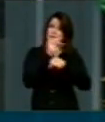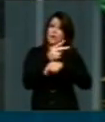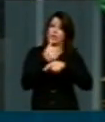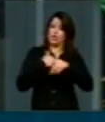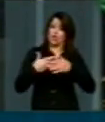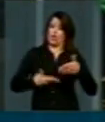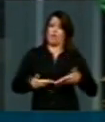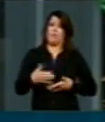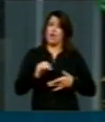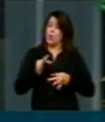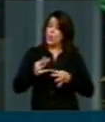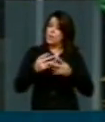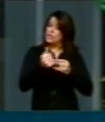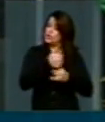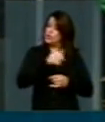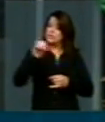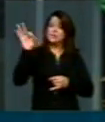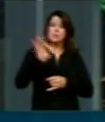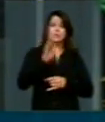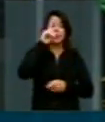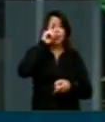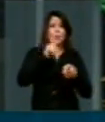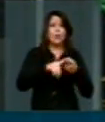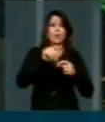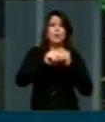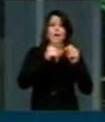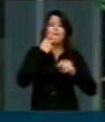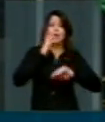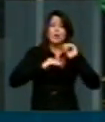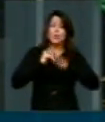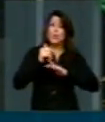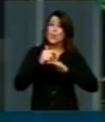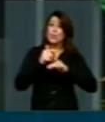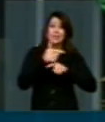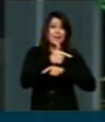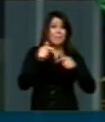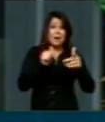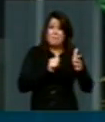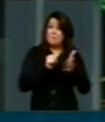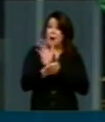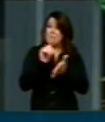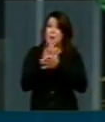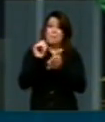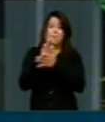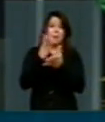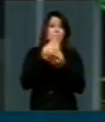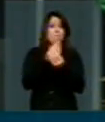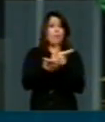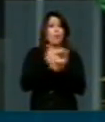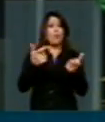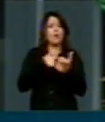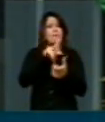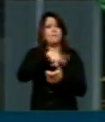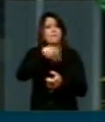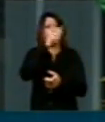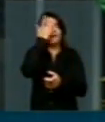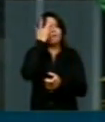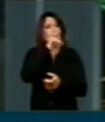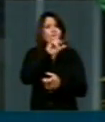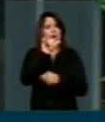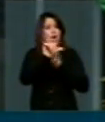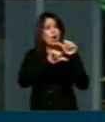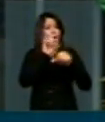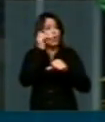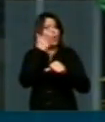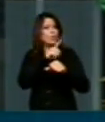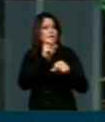praticamente unânimes, dizendo que o emprego será maciço, e elas todas vão se transformar, quem conseguir